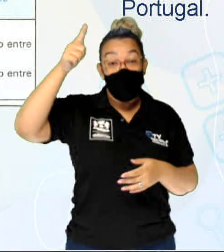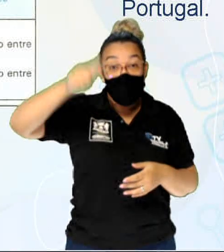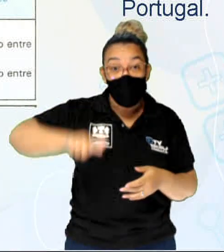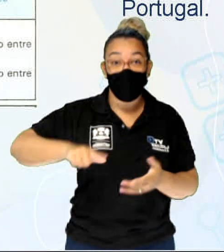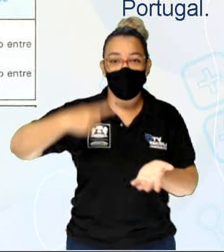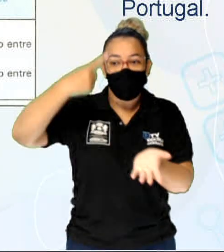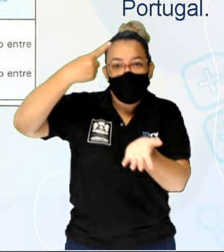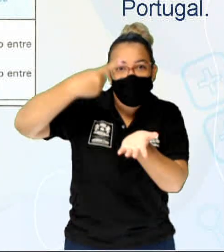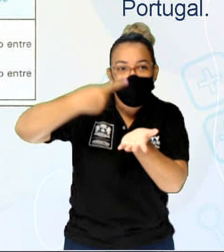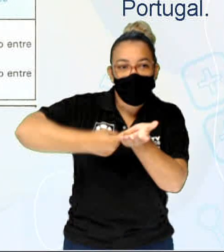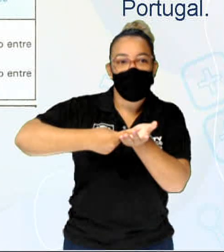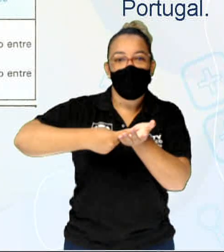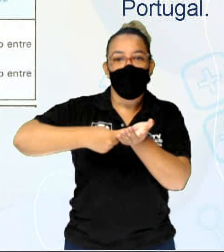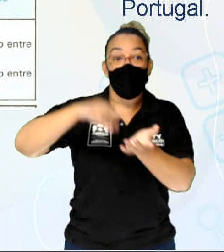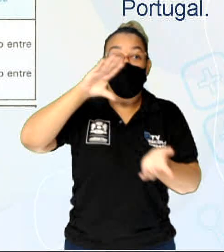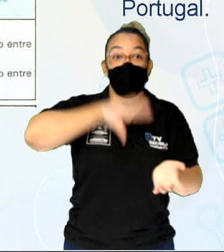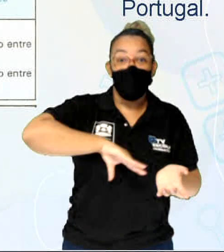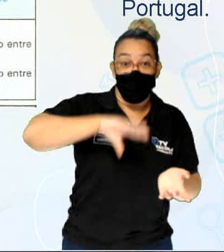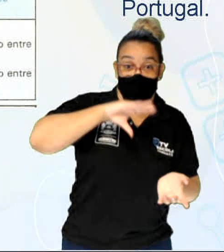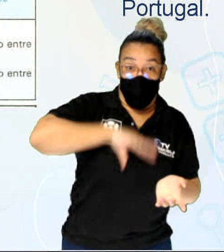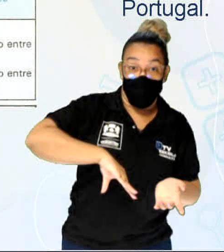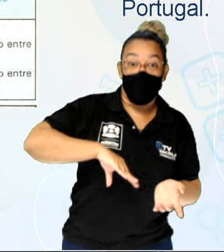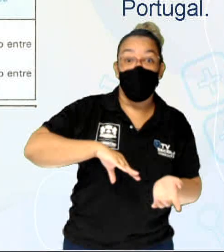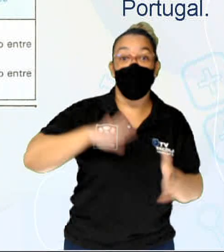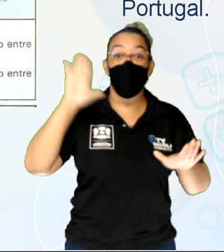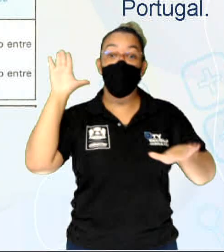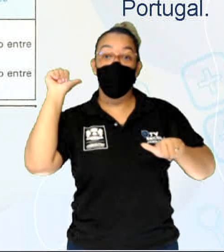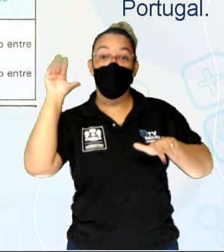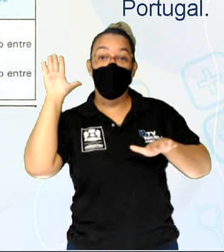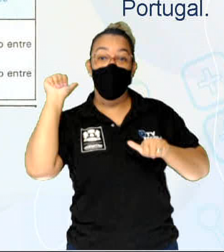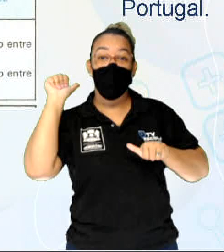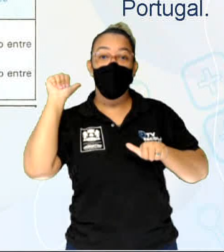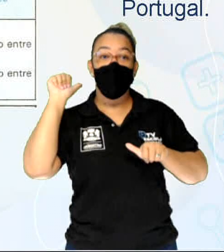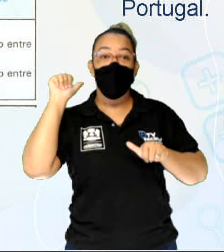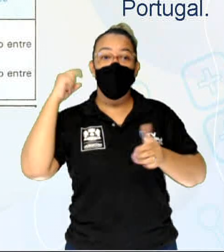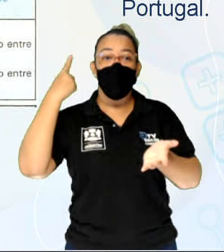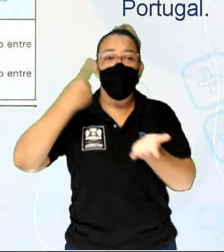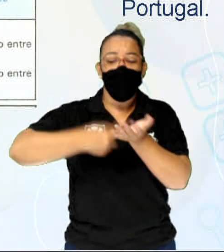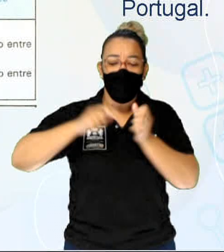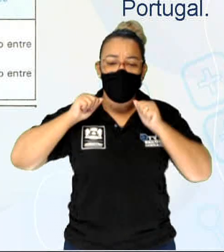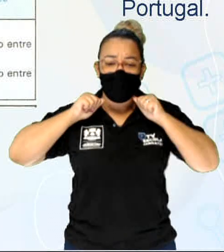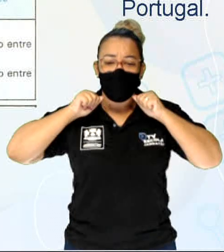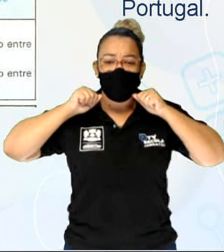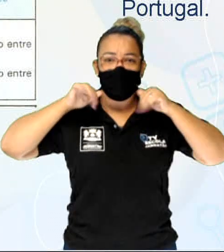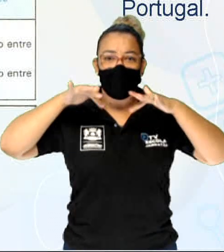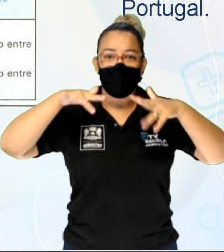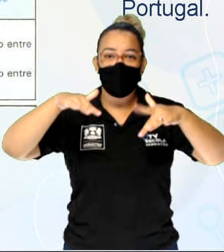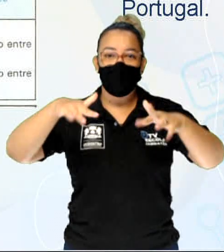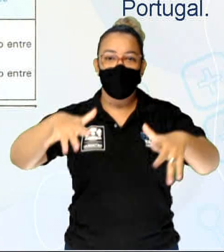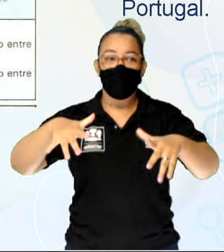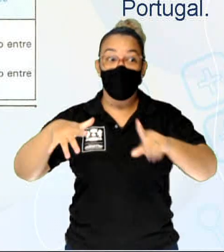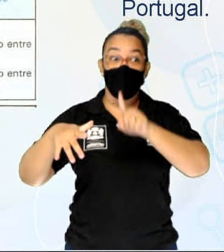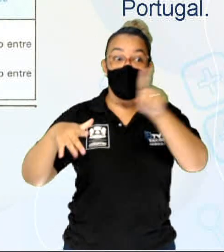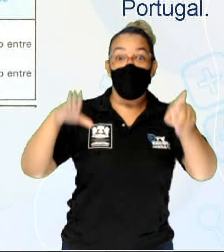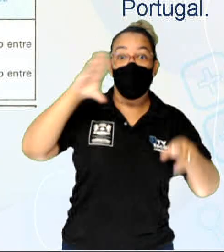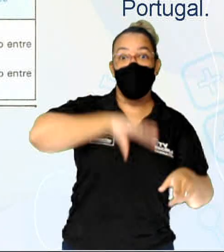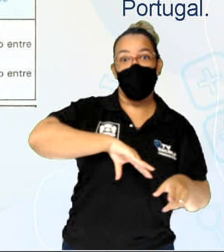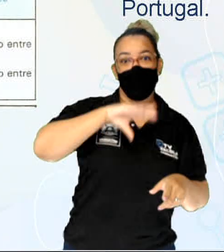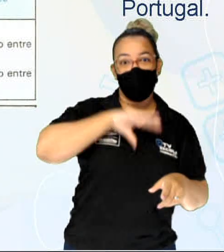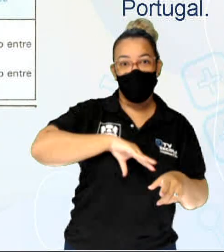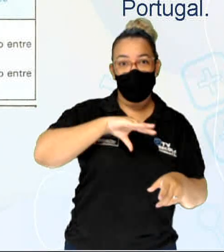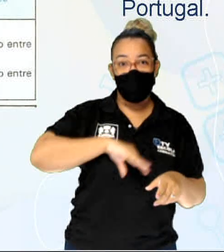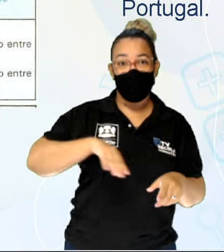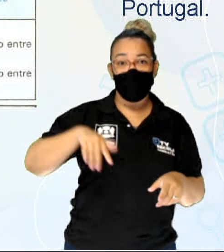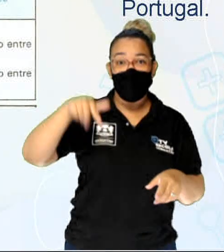entre Portugal e Espanha, onde tratou da devolução da colônia de Sacramento para Portugal. E sete povos das